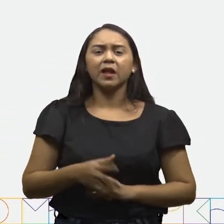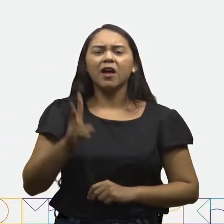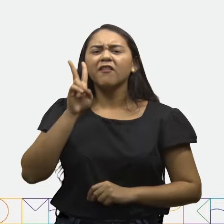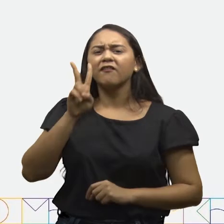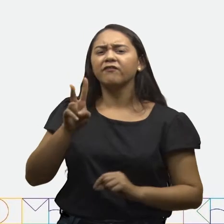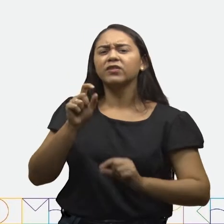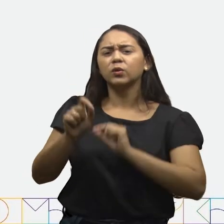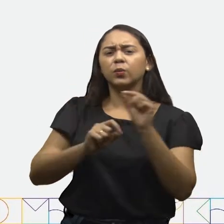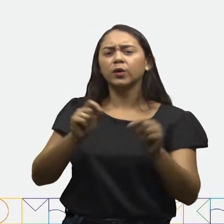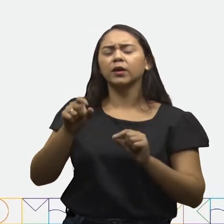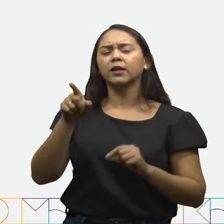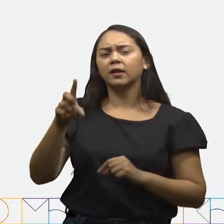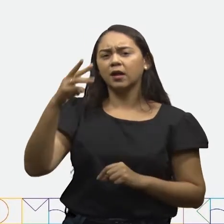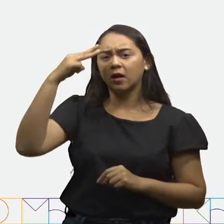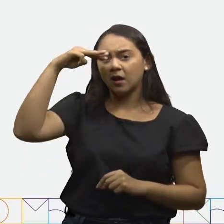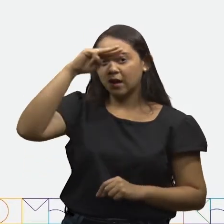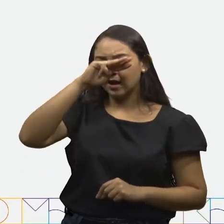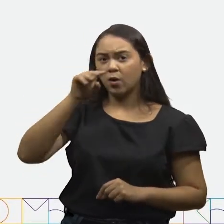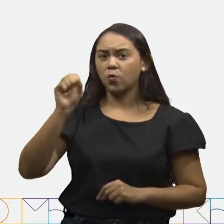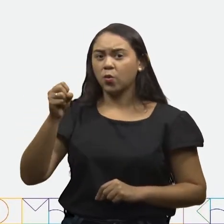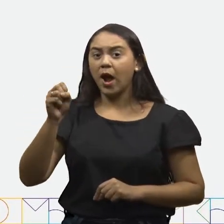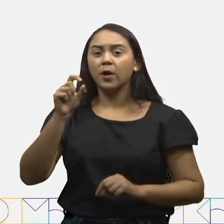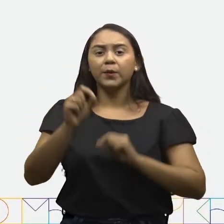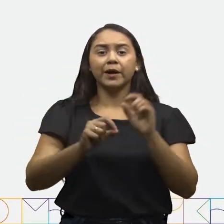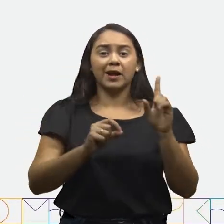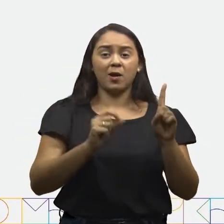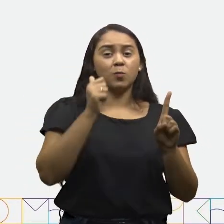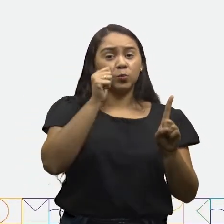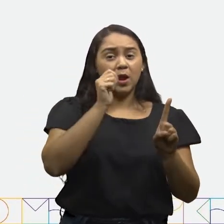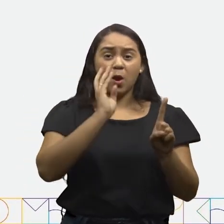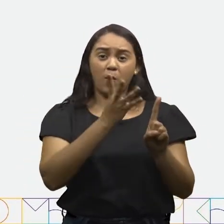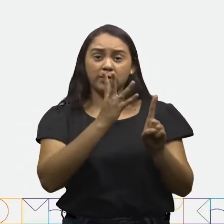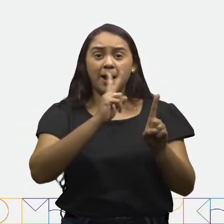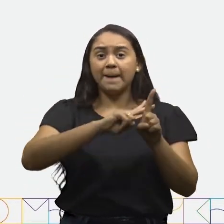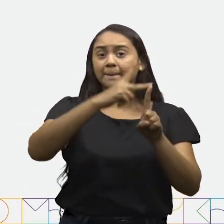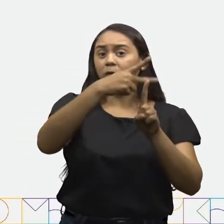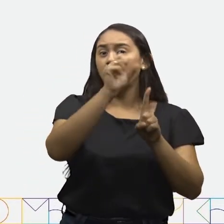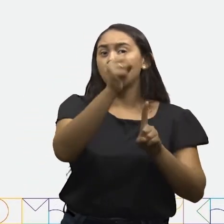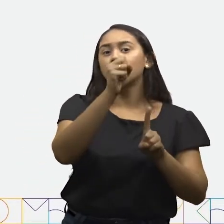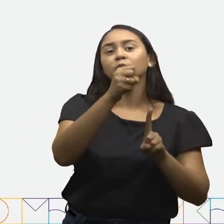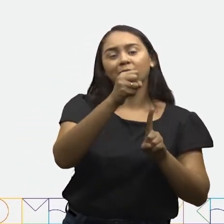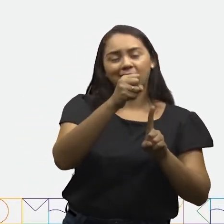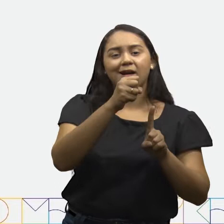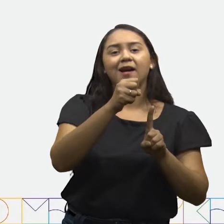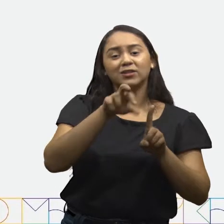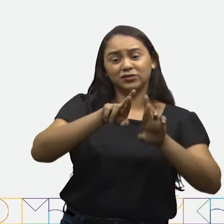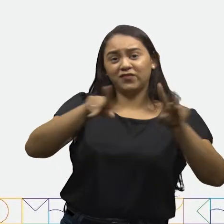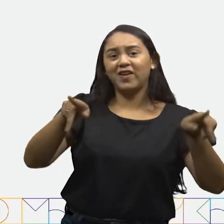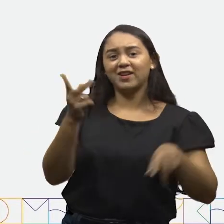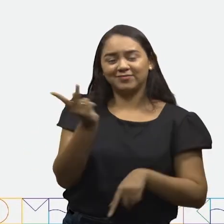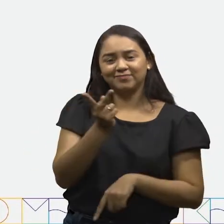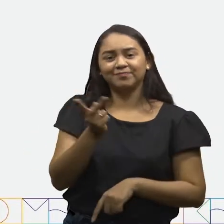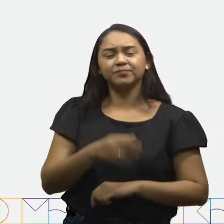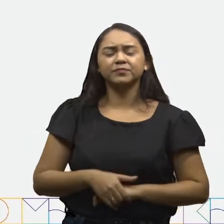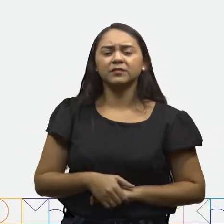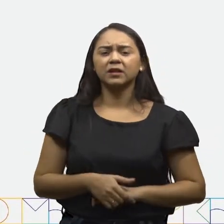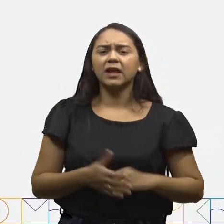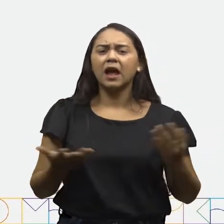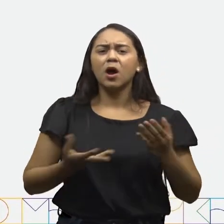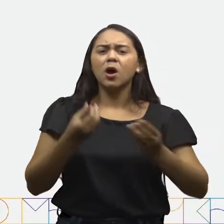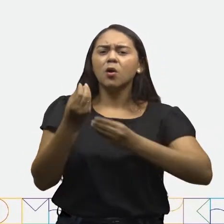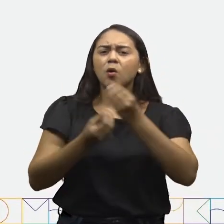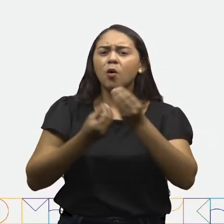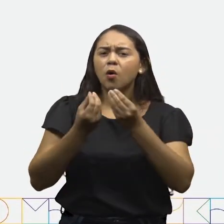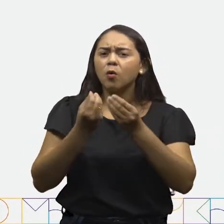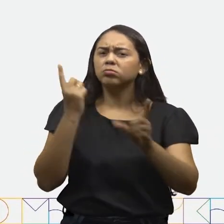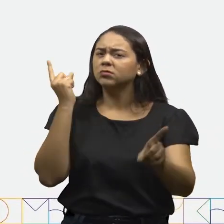Vejam que Antônio leva o dobro do valor do dinheiro de Tainá para lanchar. Como